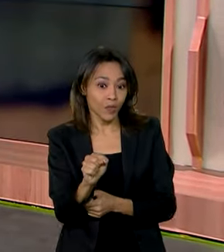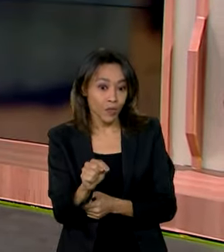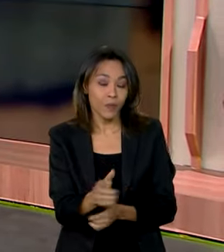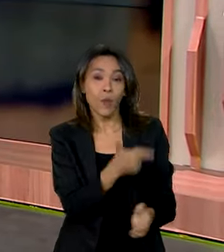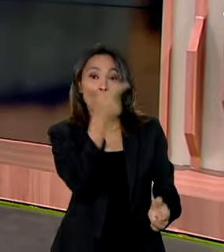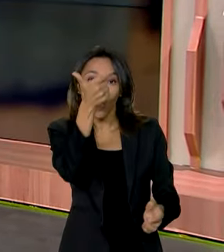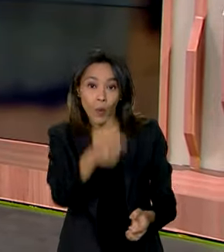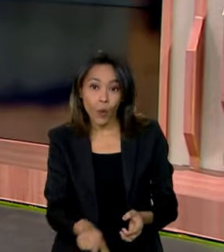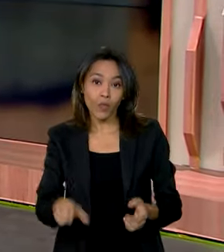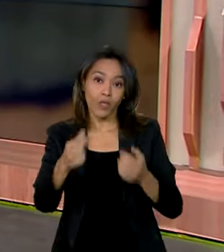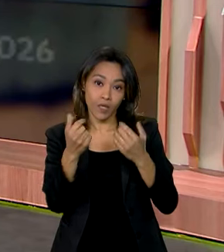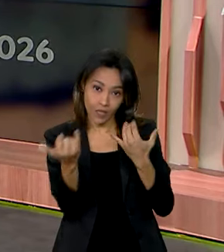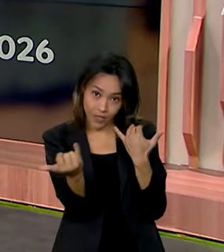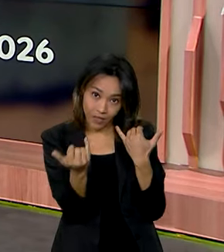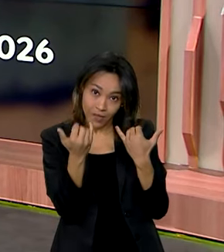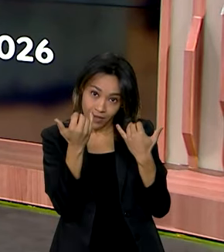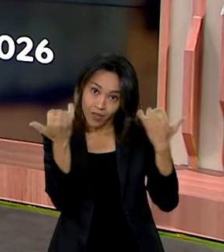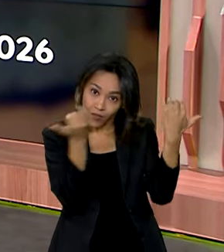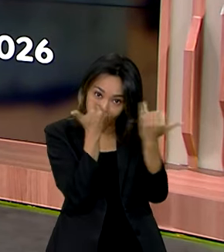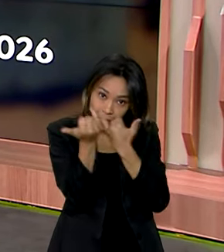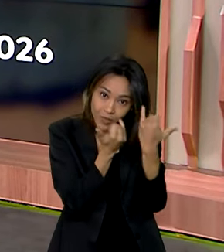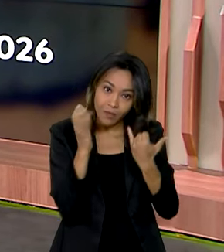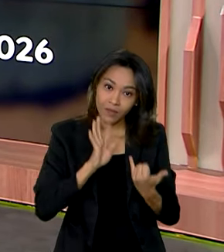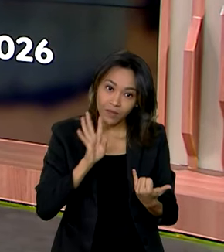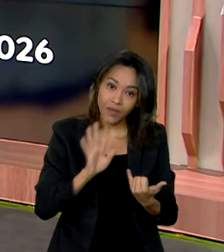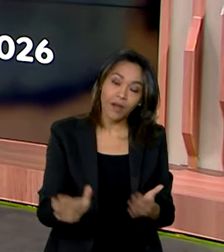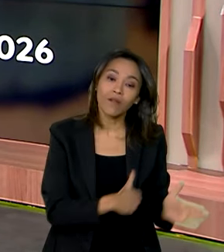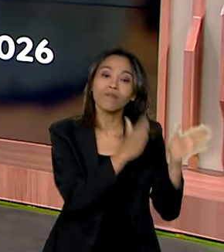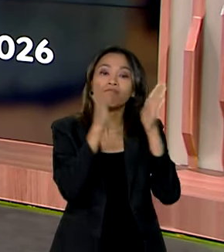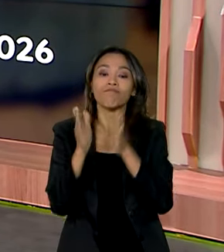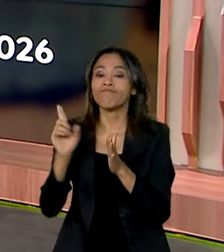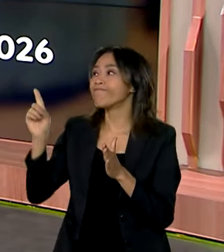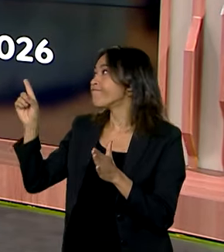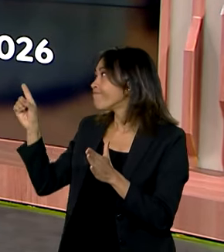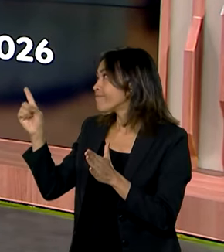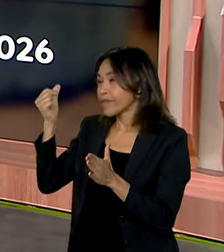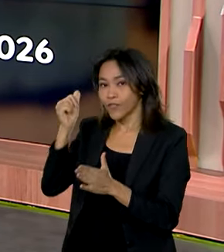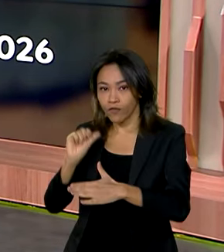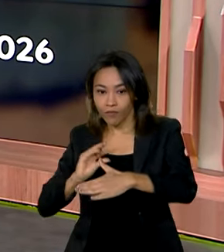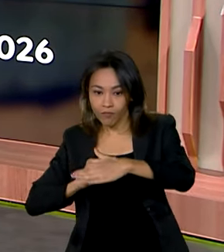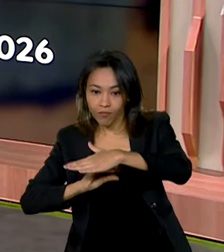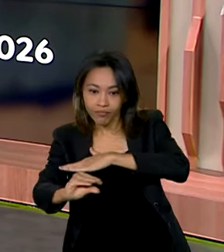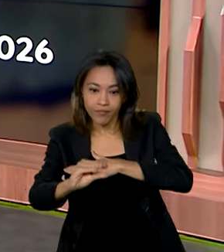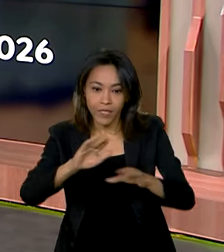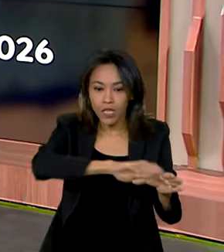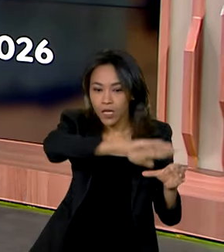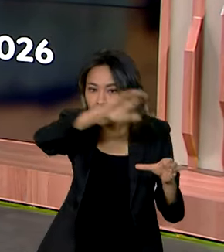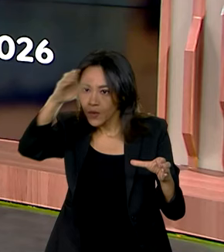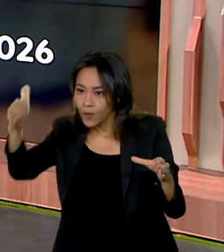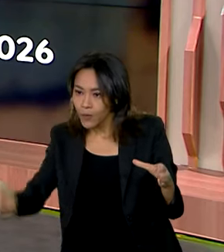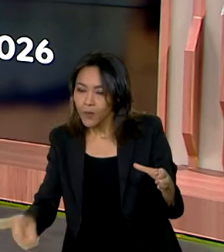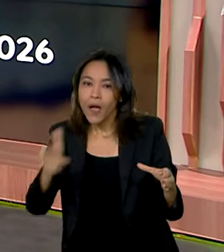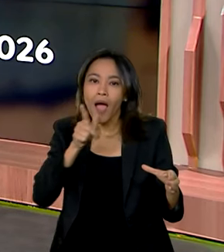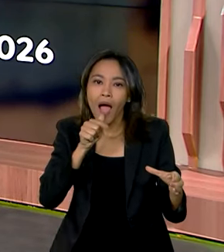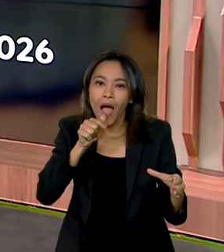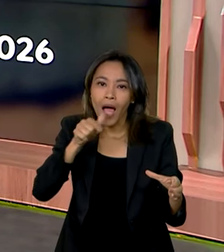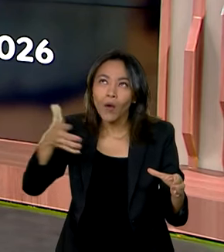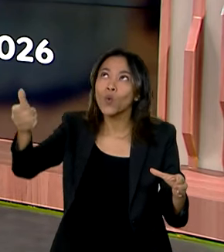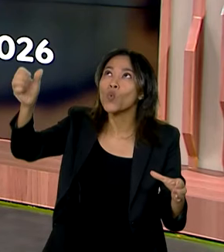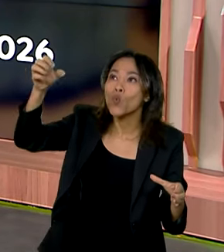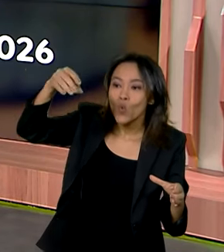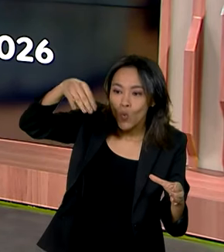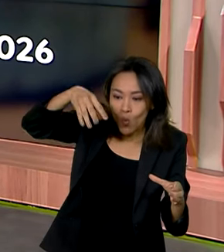E outra notícia bacana foi a de mais investimentos no programa Cisternas, que garante o acesso à água a